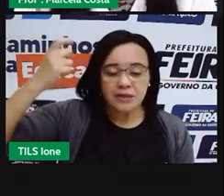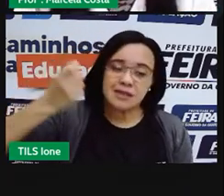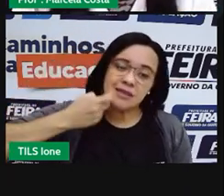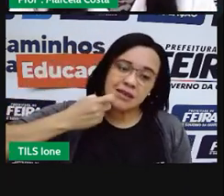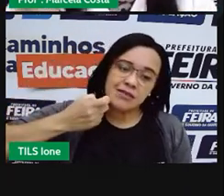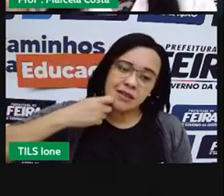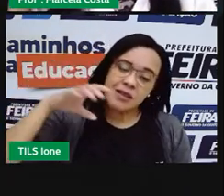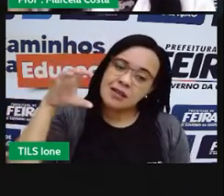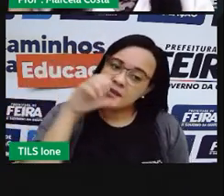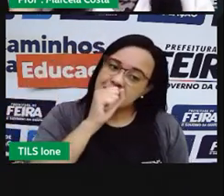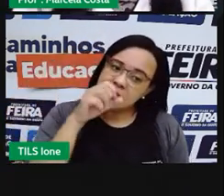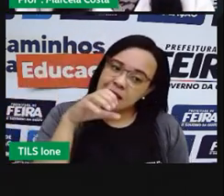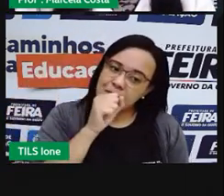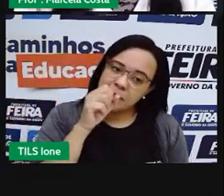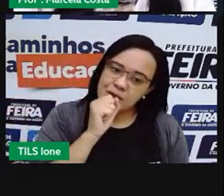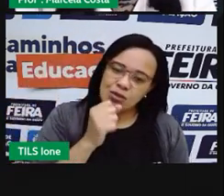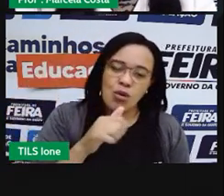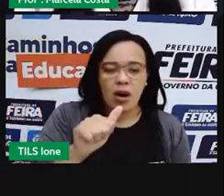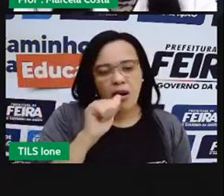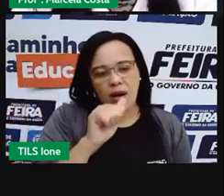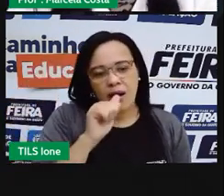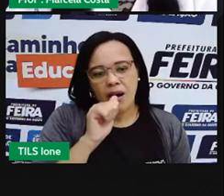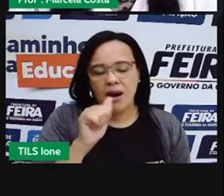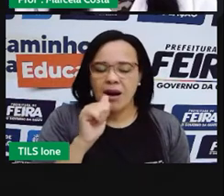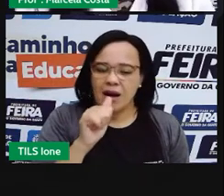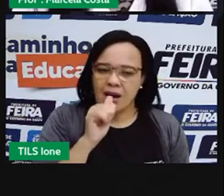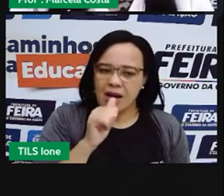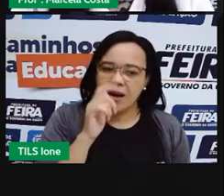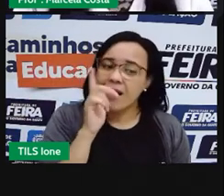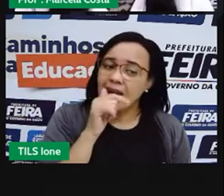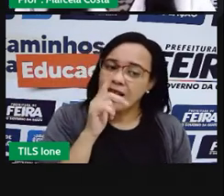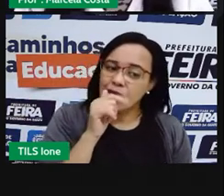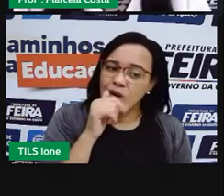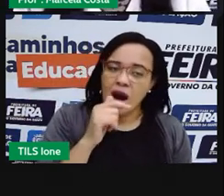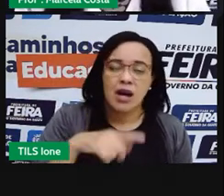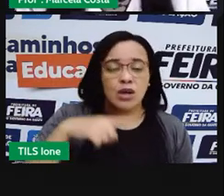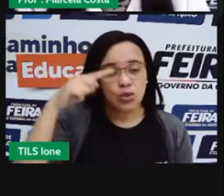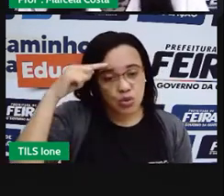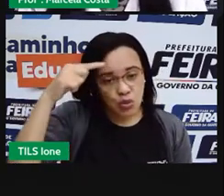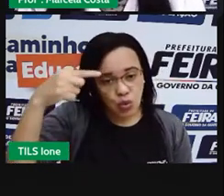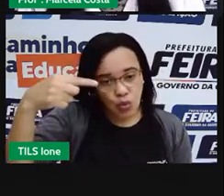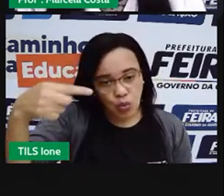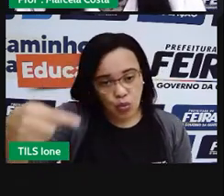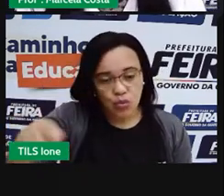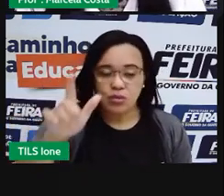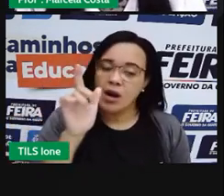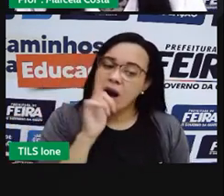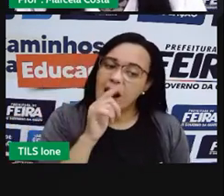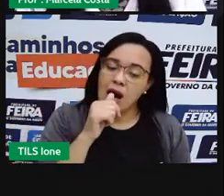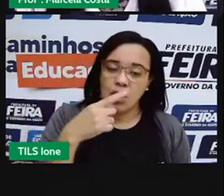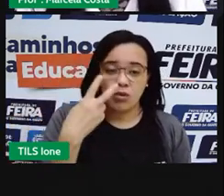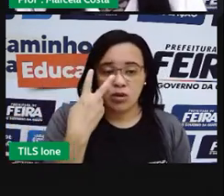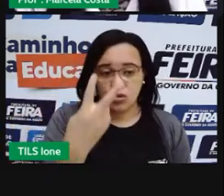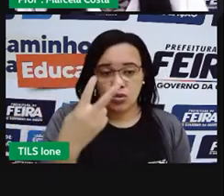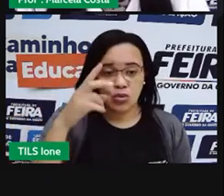sexta-feira e sábado, sete dias da semana, todo dia, ela bebe dois litros de água.